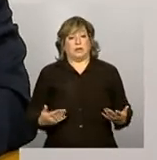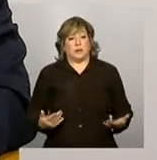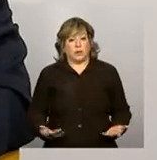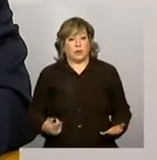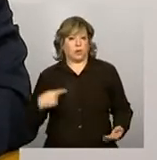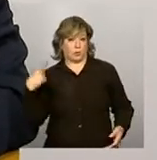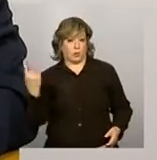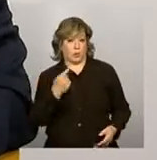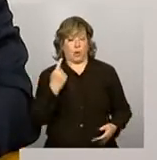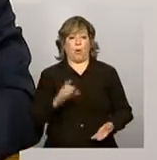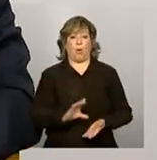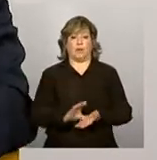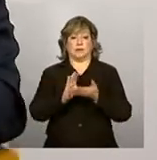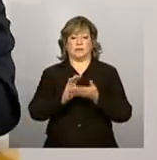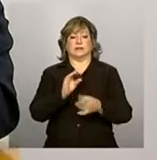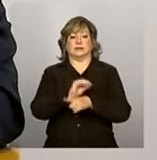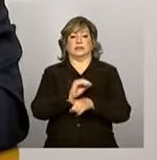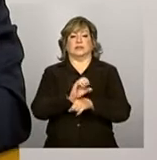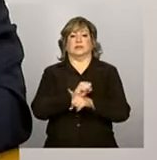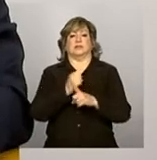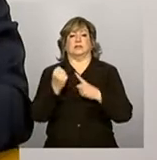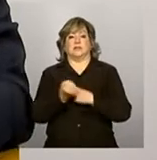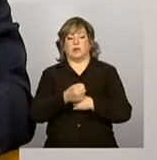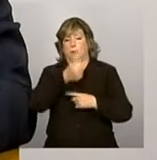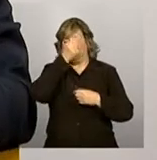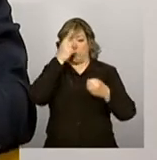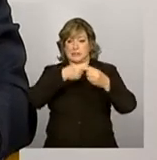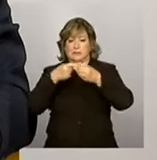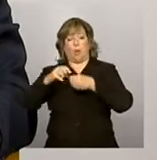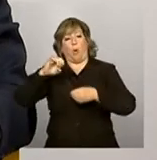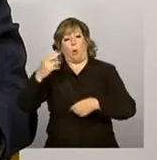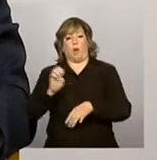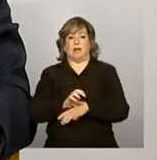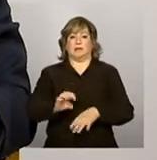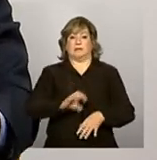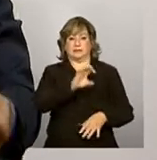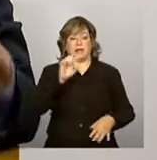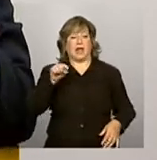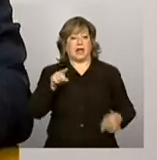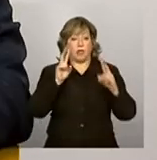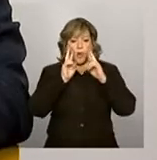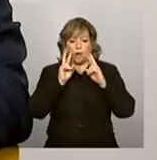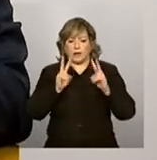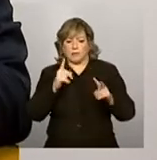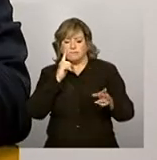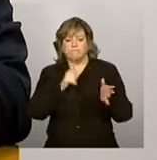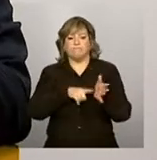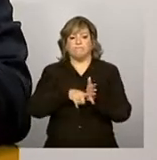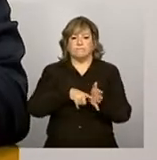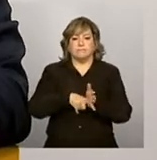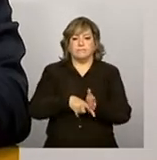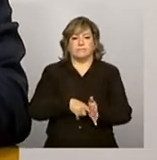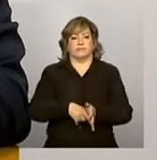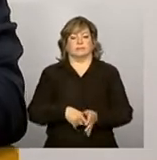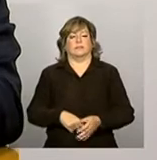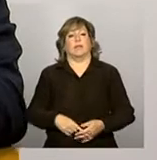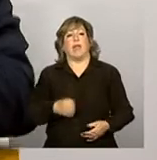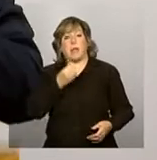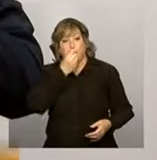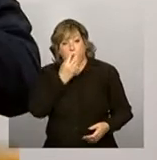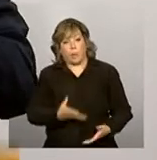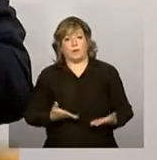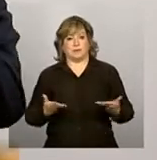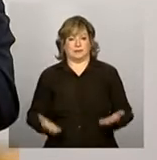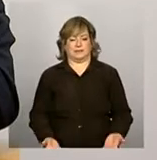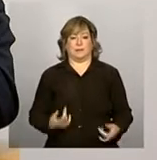conselhos de assistência social, municipais ou estaduais, esse olhar crítico. E é bom que seja assim, porque